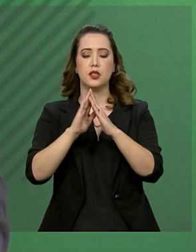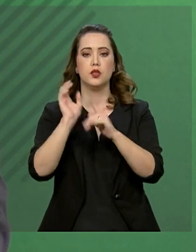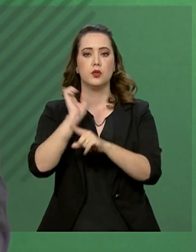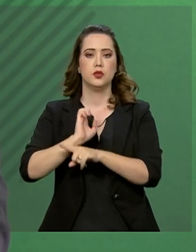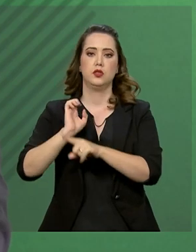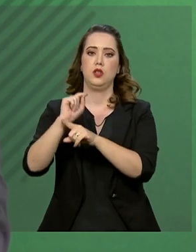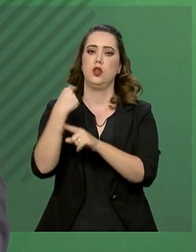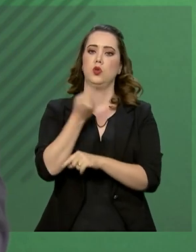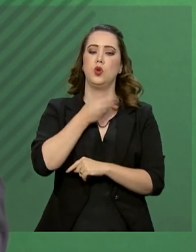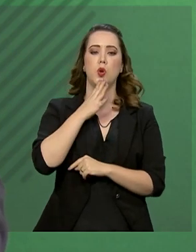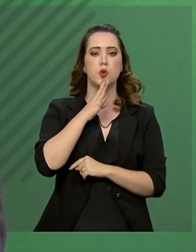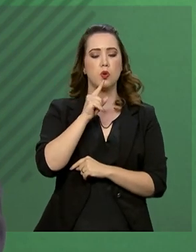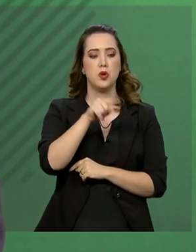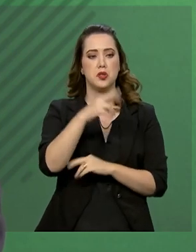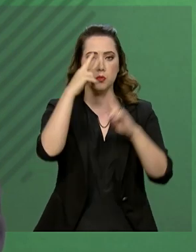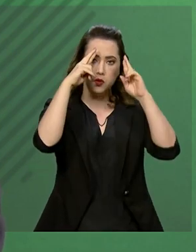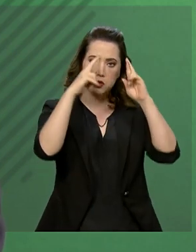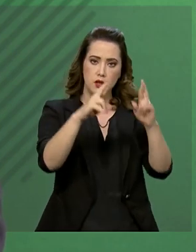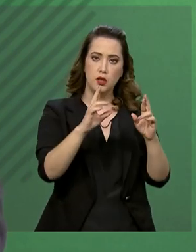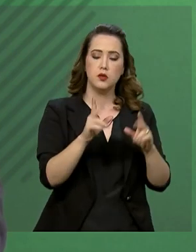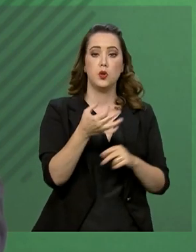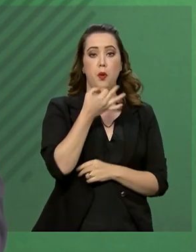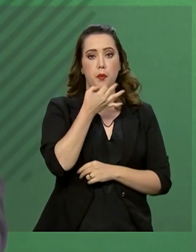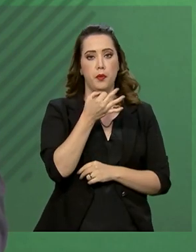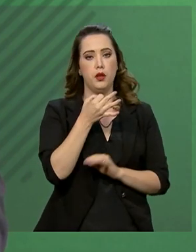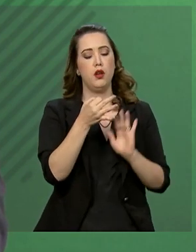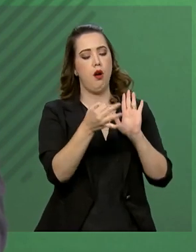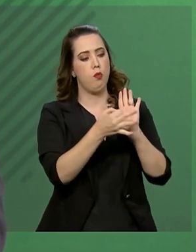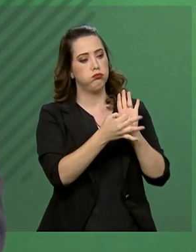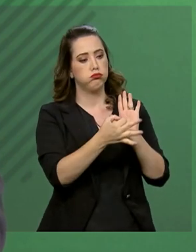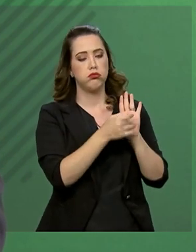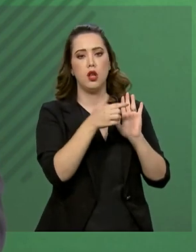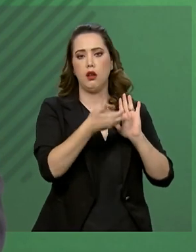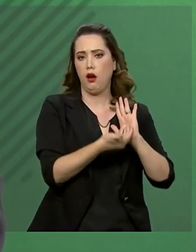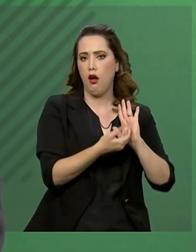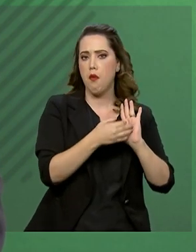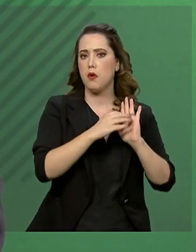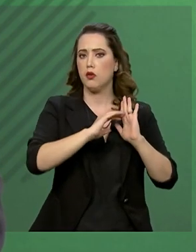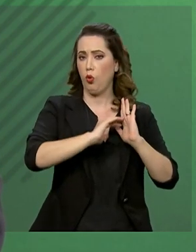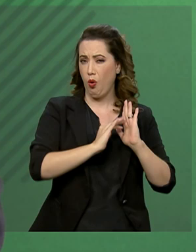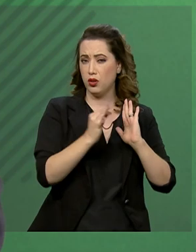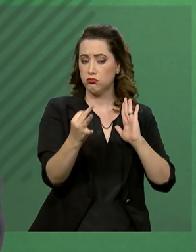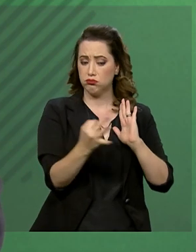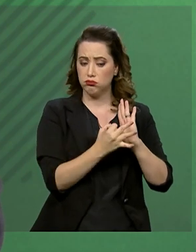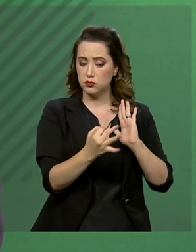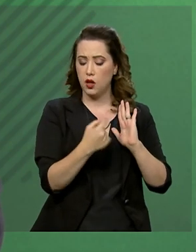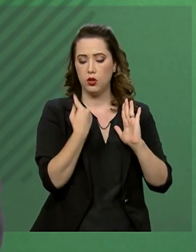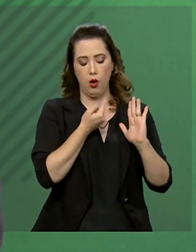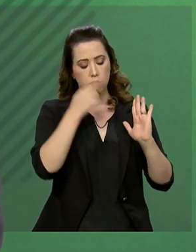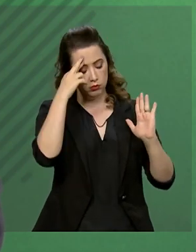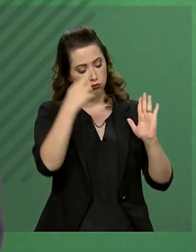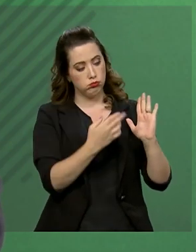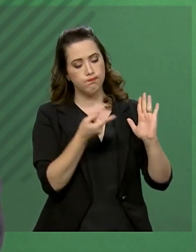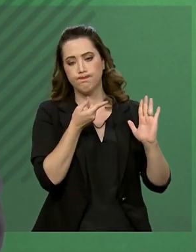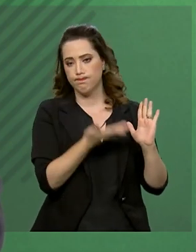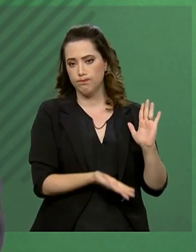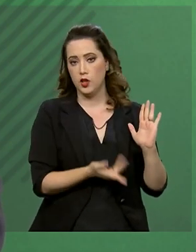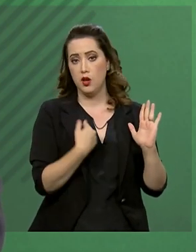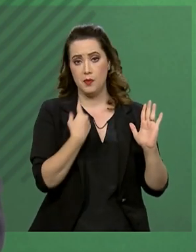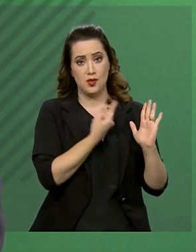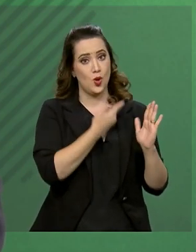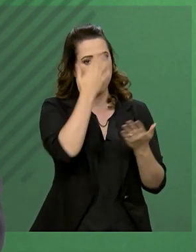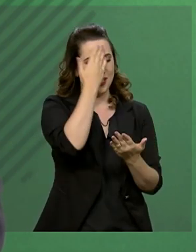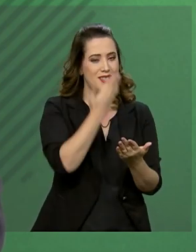respeitamos o posicionamento dos senhores deputados e dos senhores senadores, mas somos otimistas e